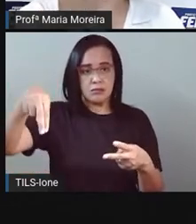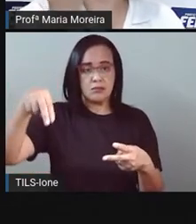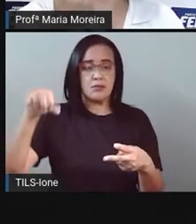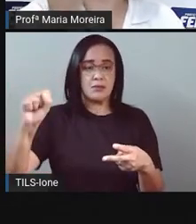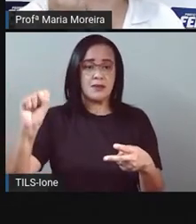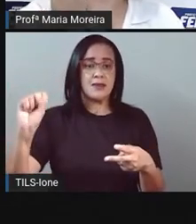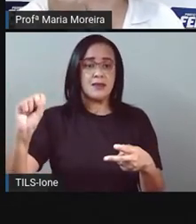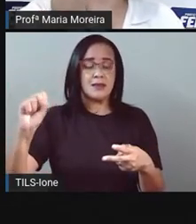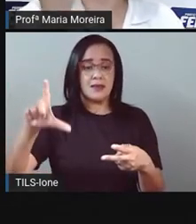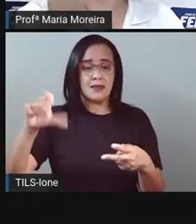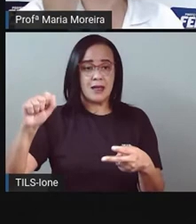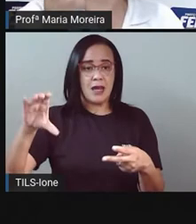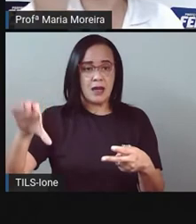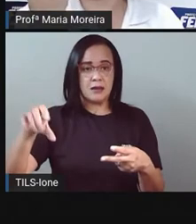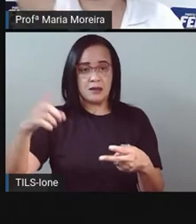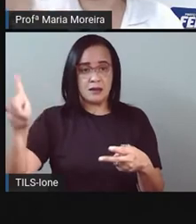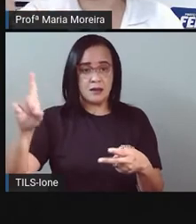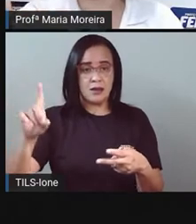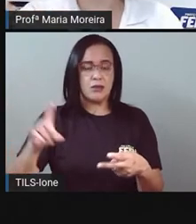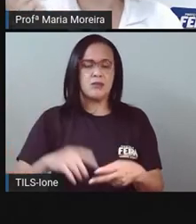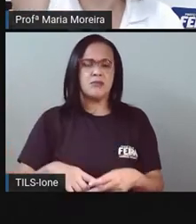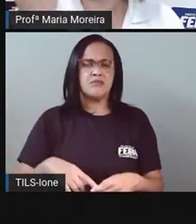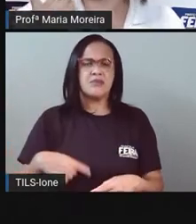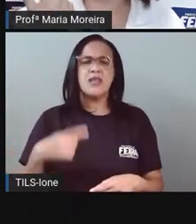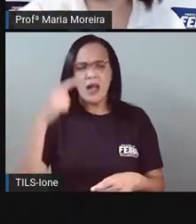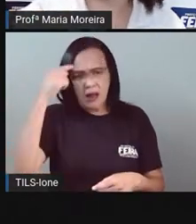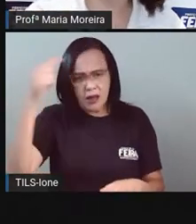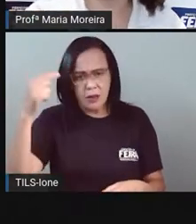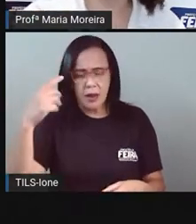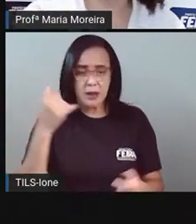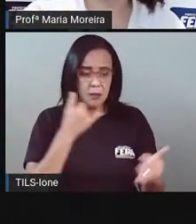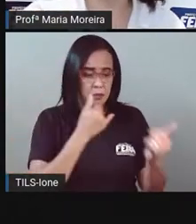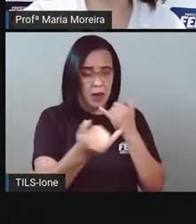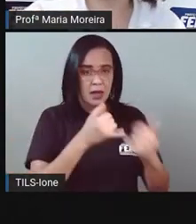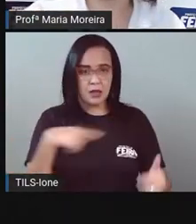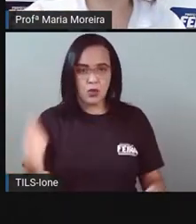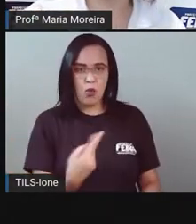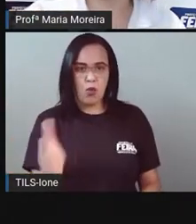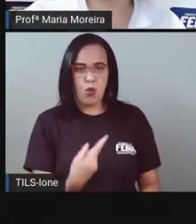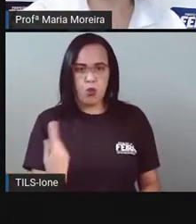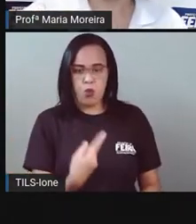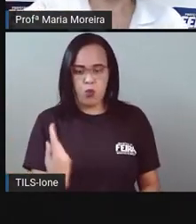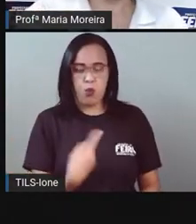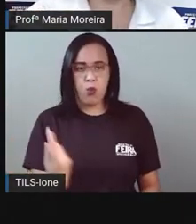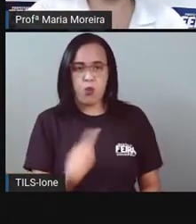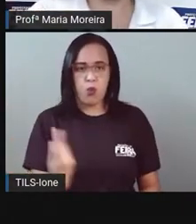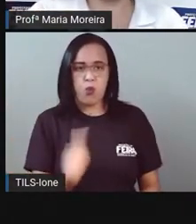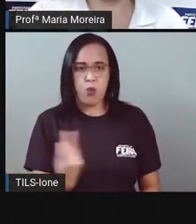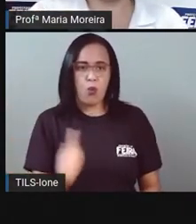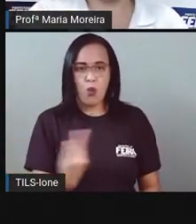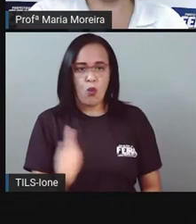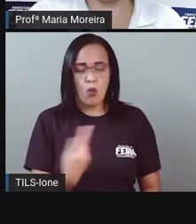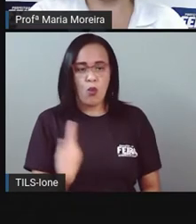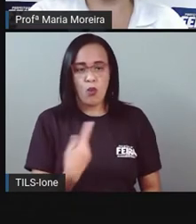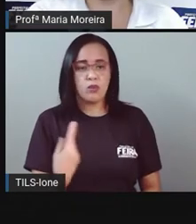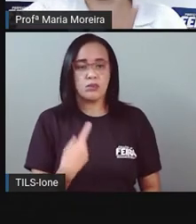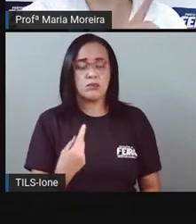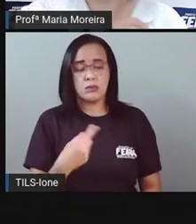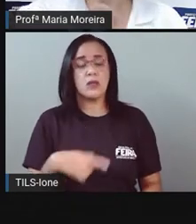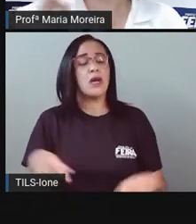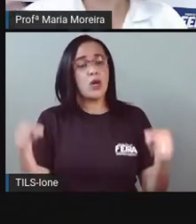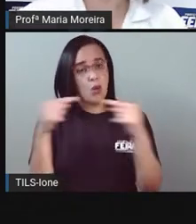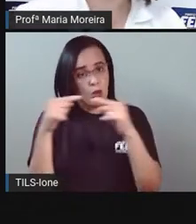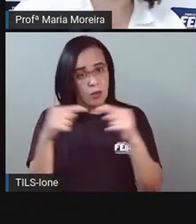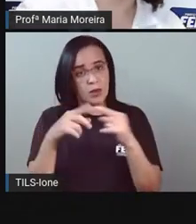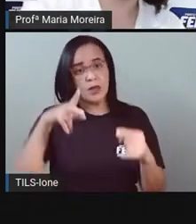fica girando ali em torno, né, dele mesmo, vai girando, girando, girando. Esse aí era o movimento de rotação. E que o movimento de translação seria